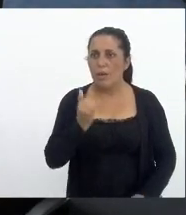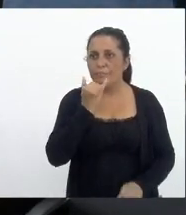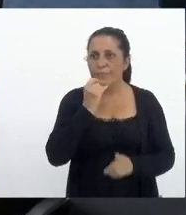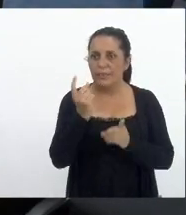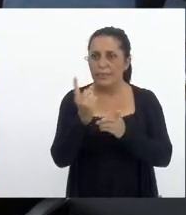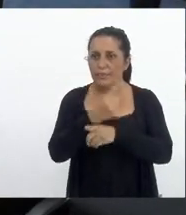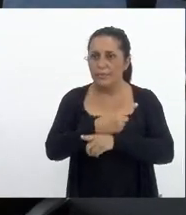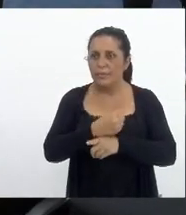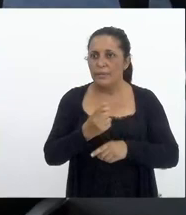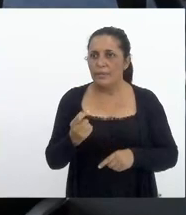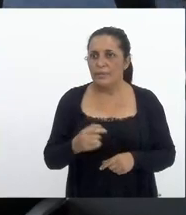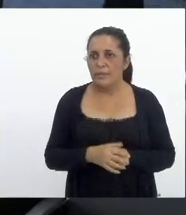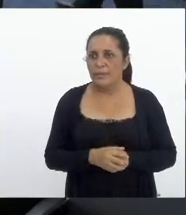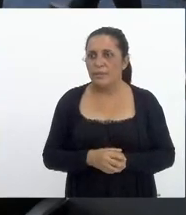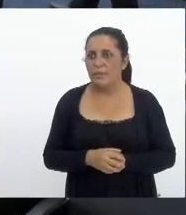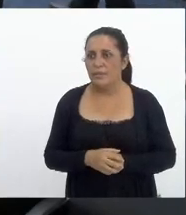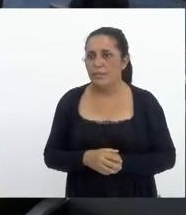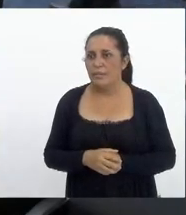nenhum